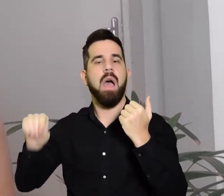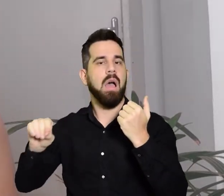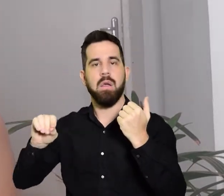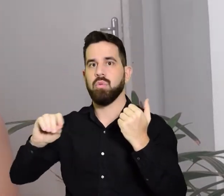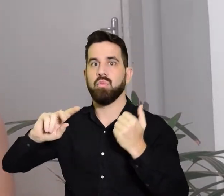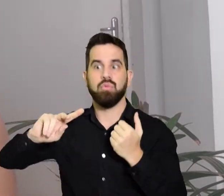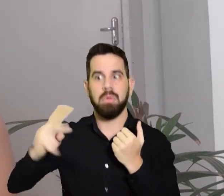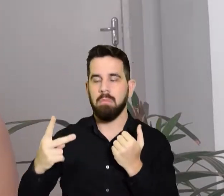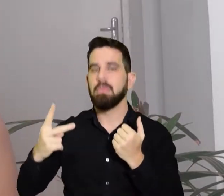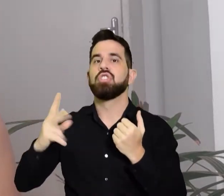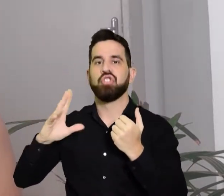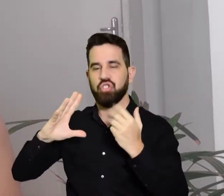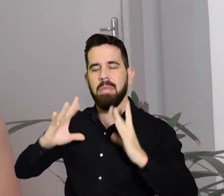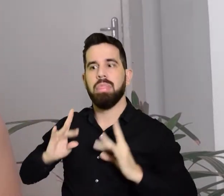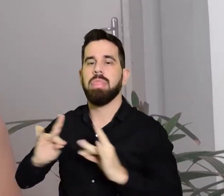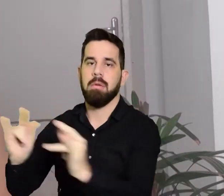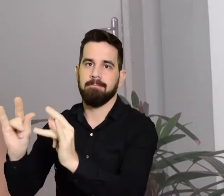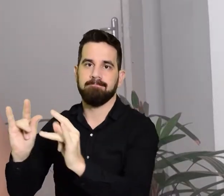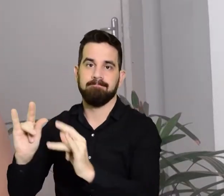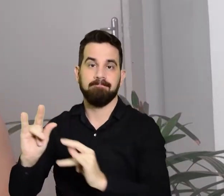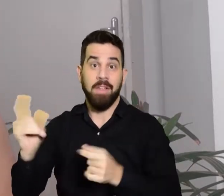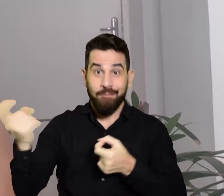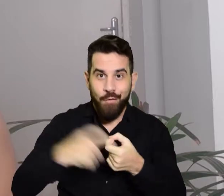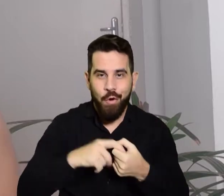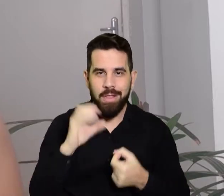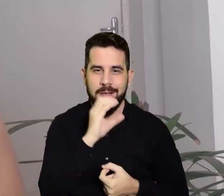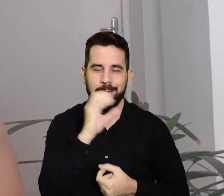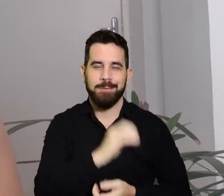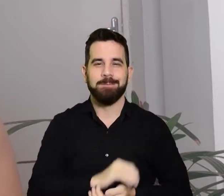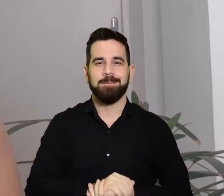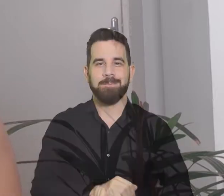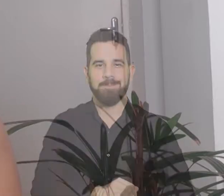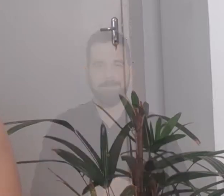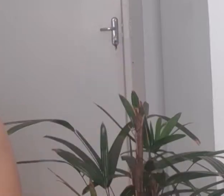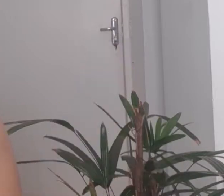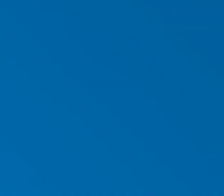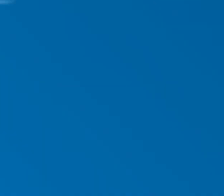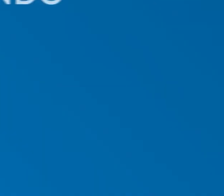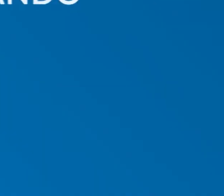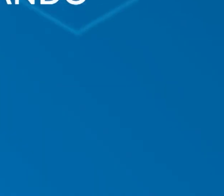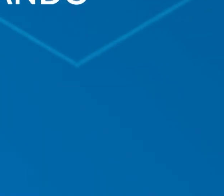do segundo maior bioma do país já foi devastado. A gente já volta.